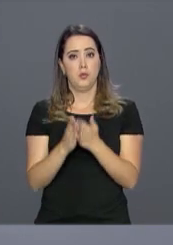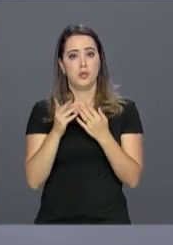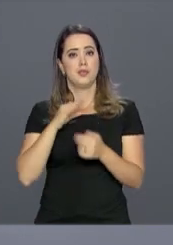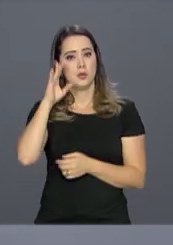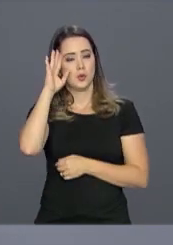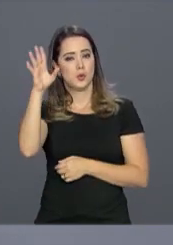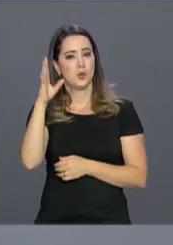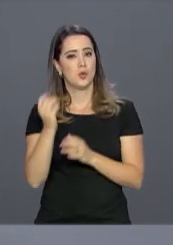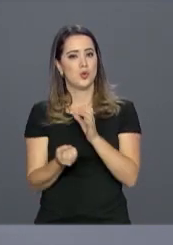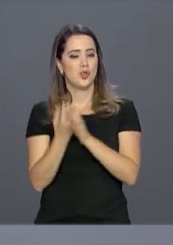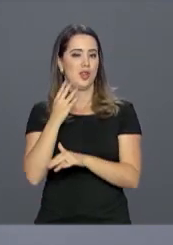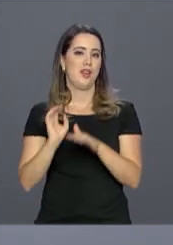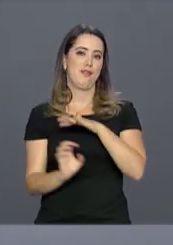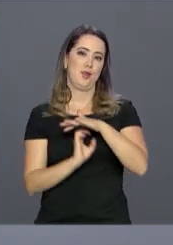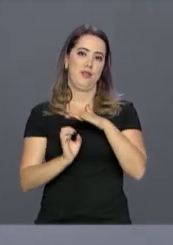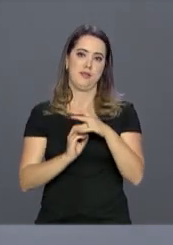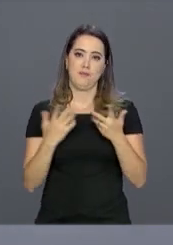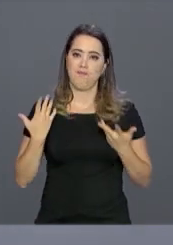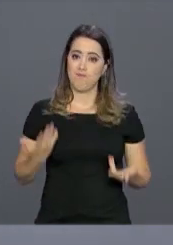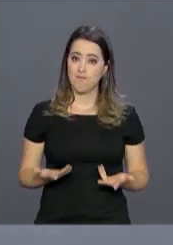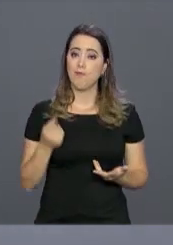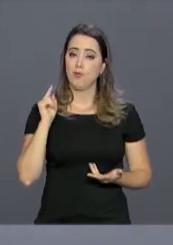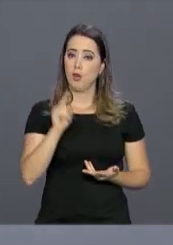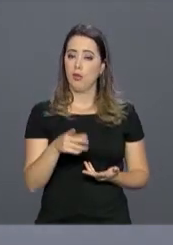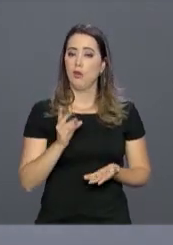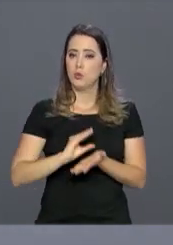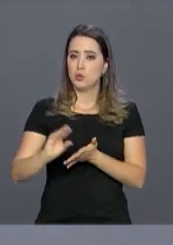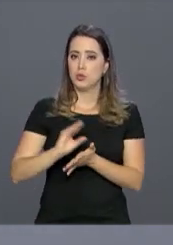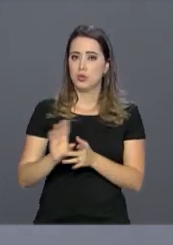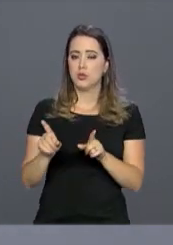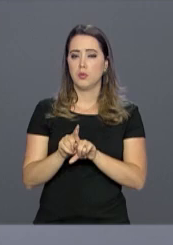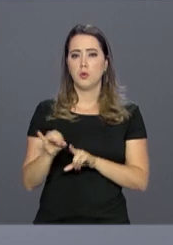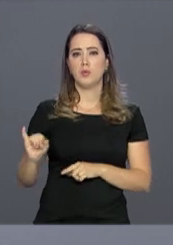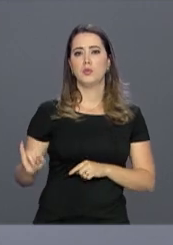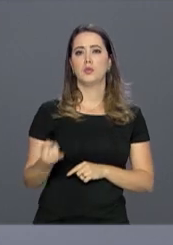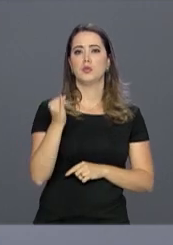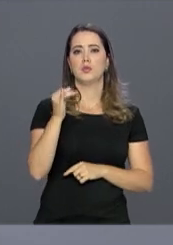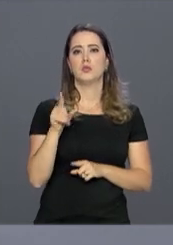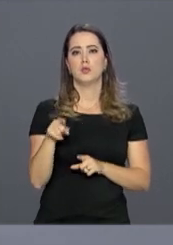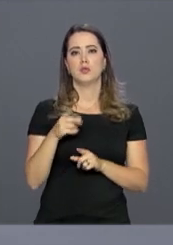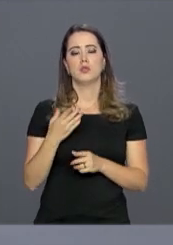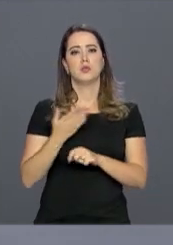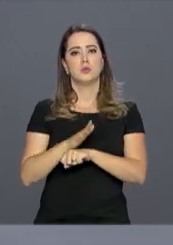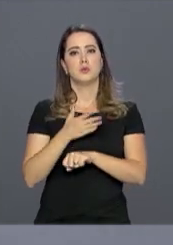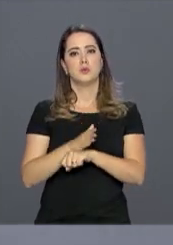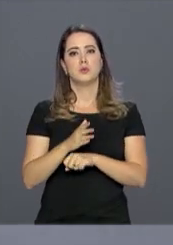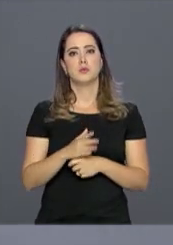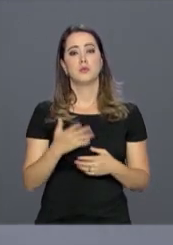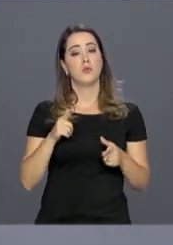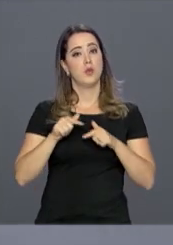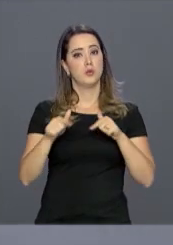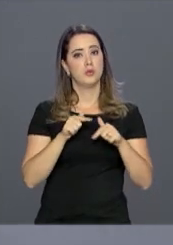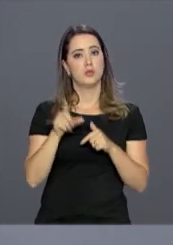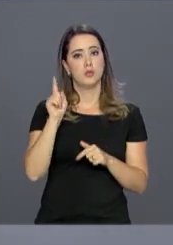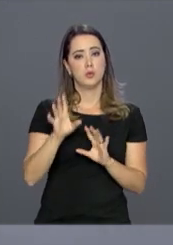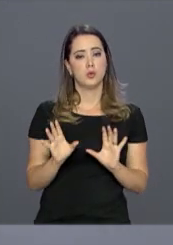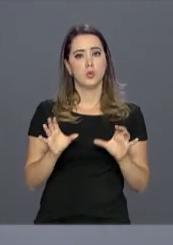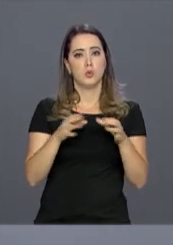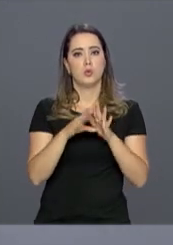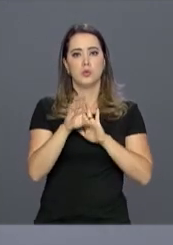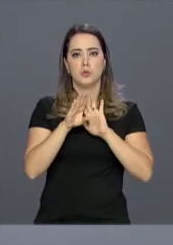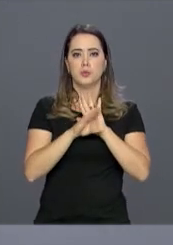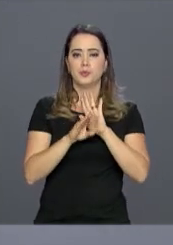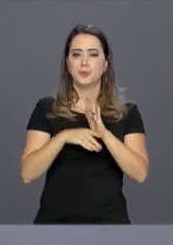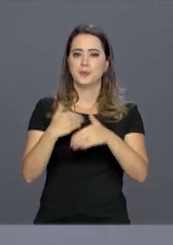o sonho de empreender. E além dos recursos, existem também oportunidades na área de capacitação. As ações são parte do